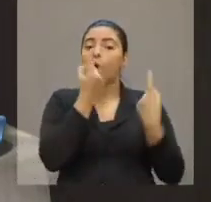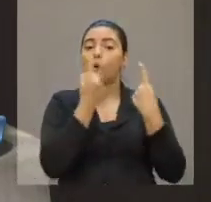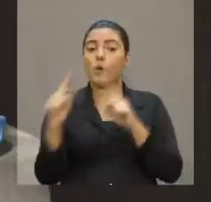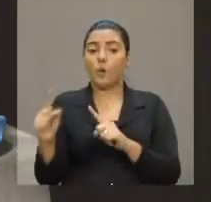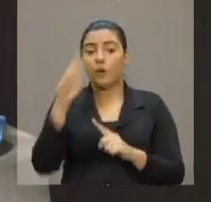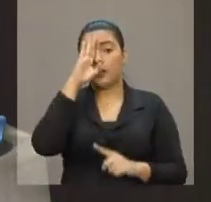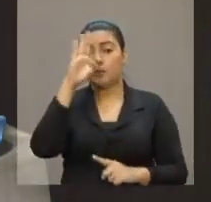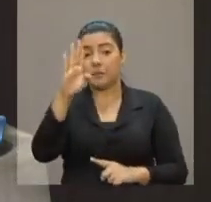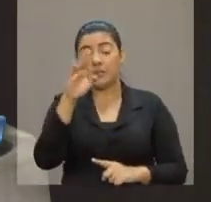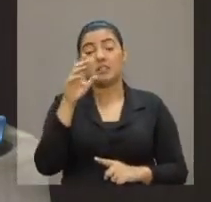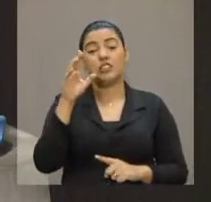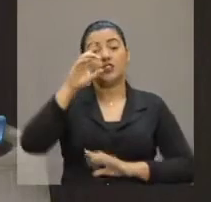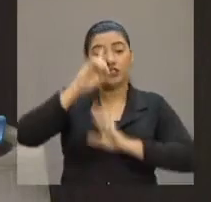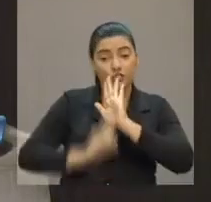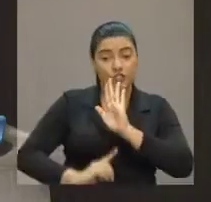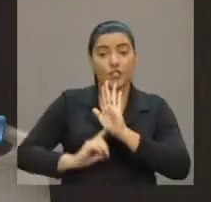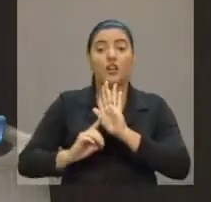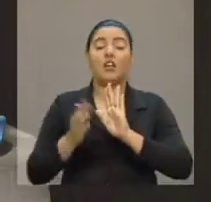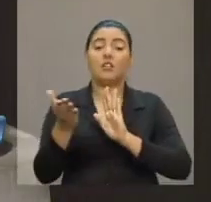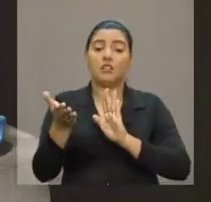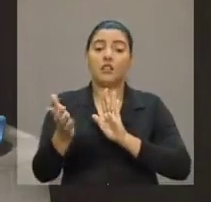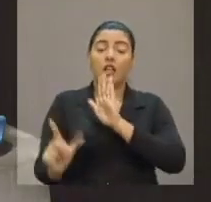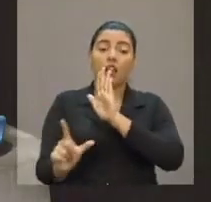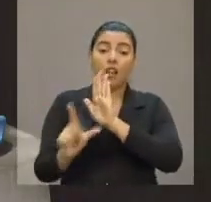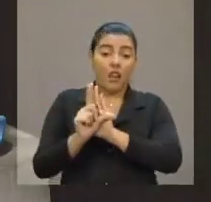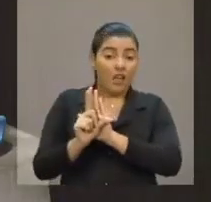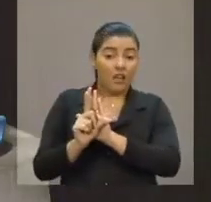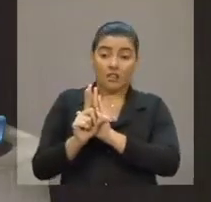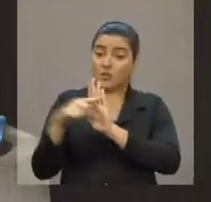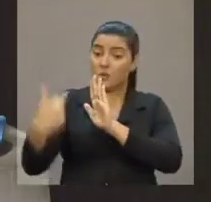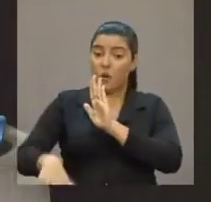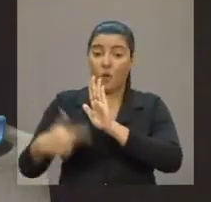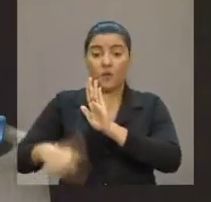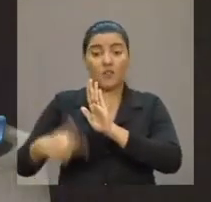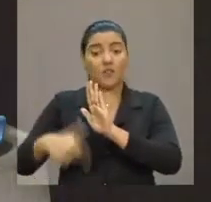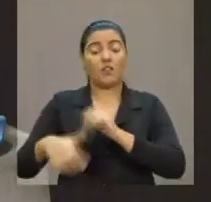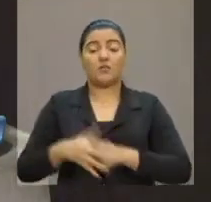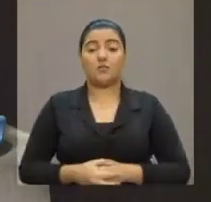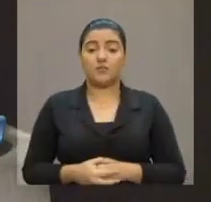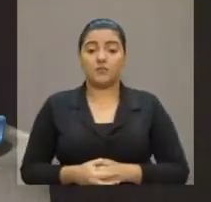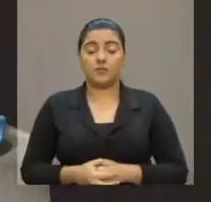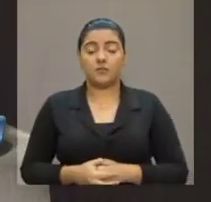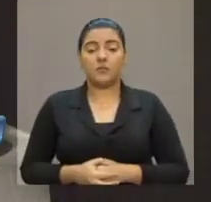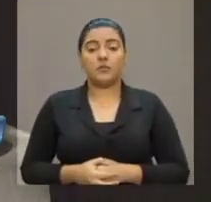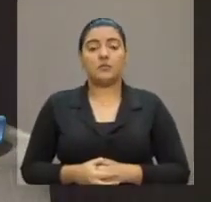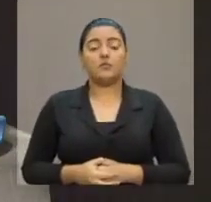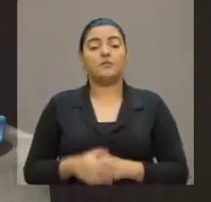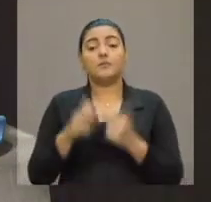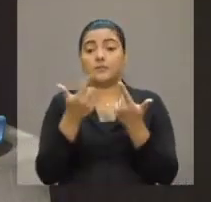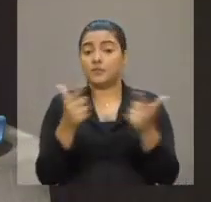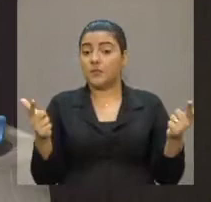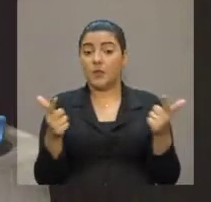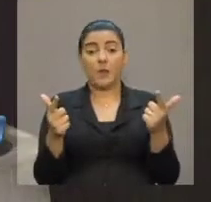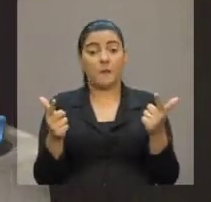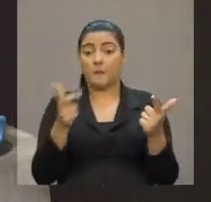primados democráticos e de legitimidade mais basilares. Não há